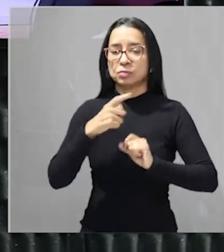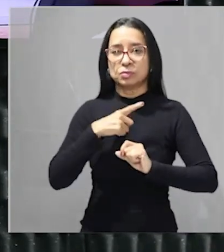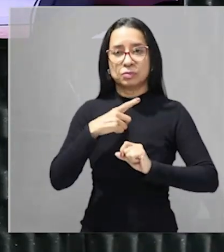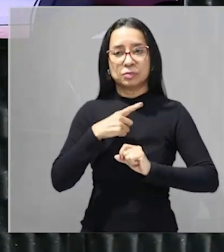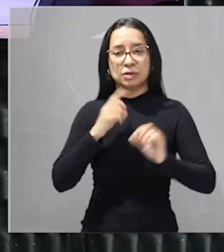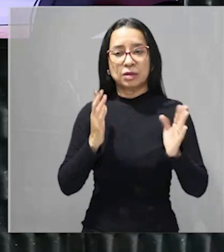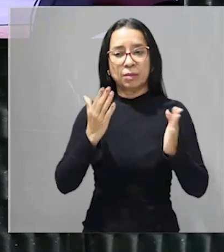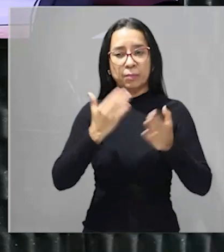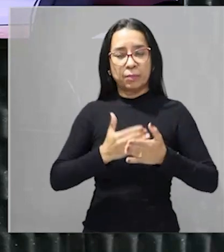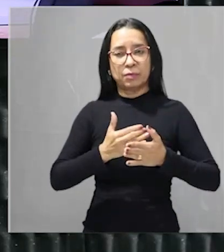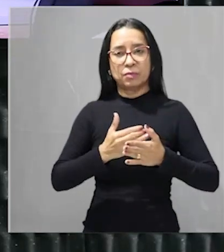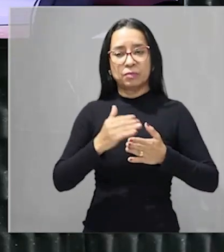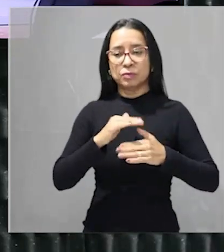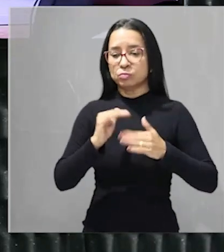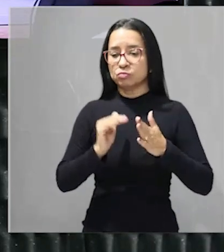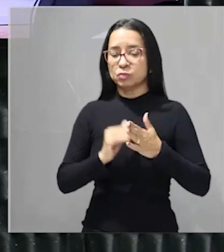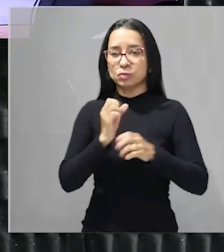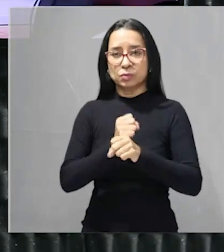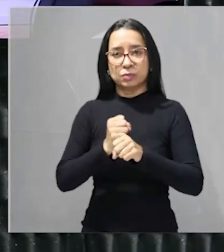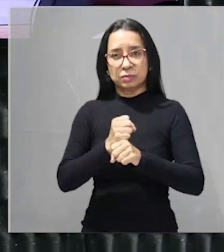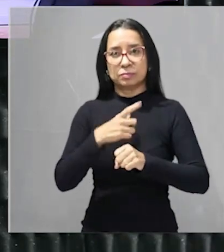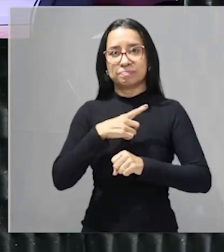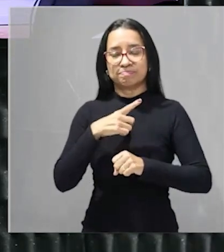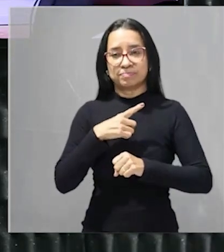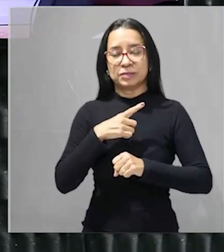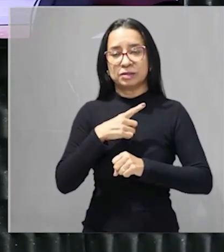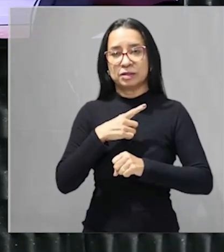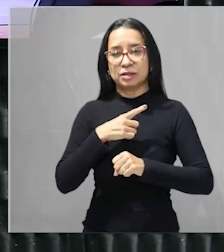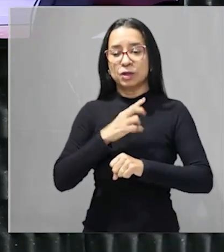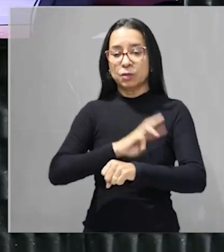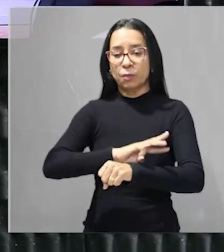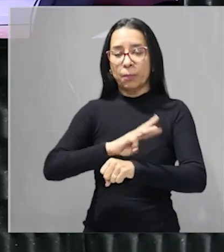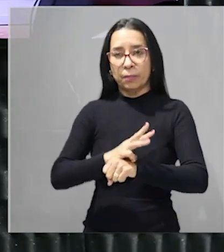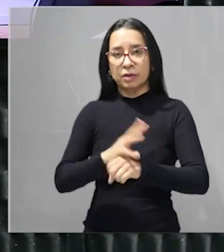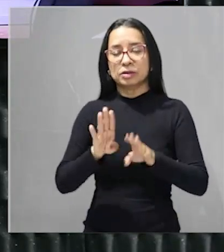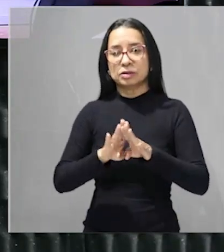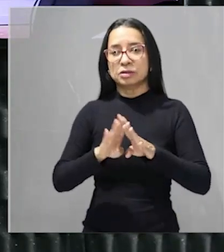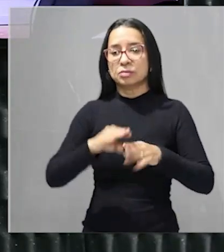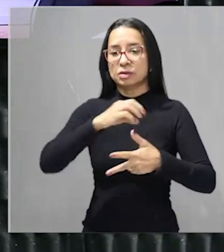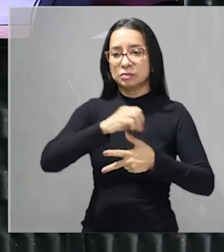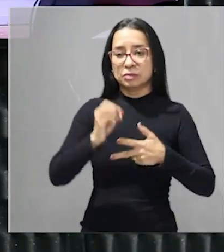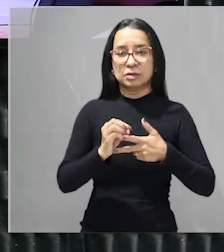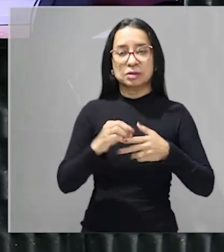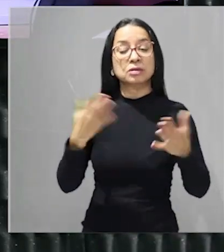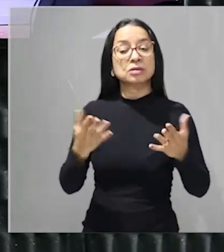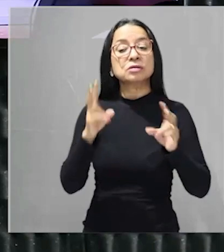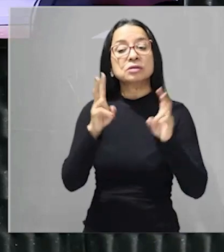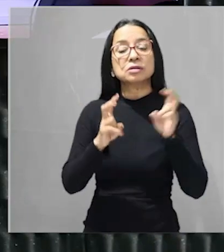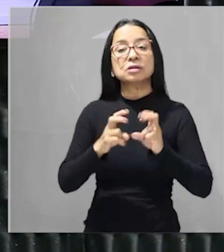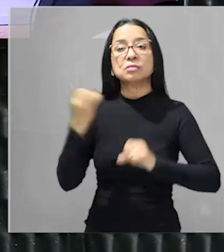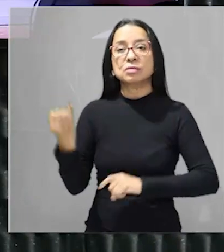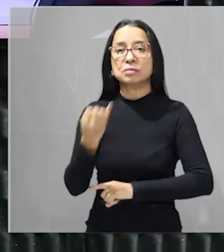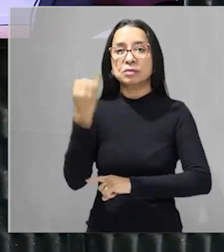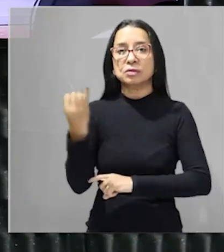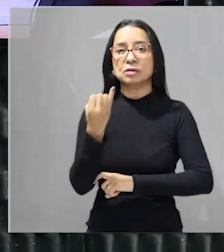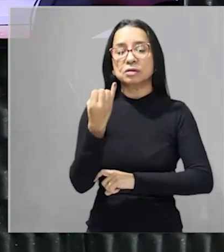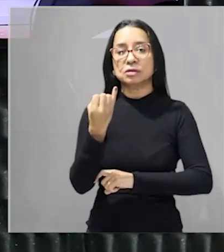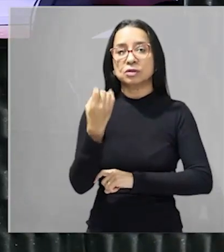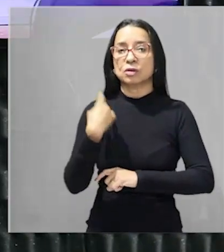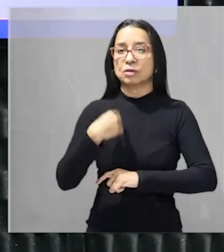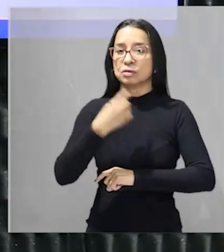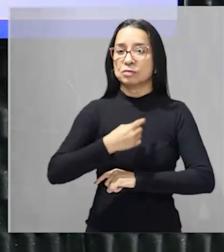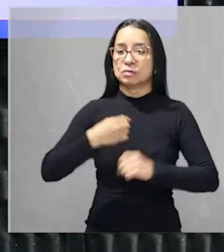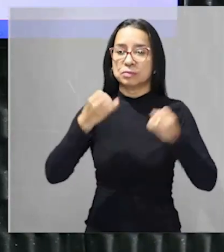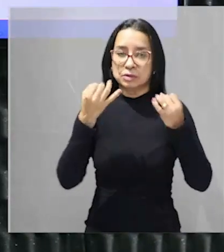indiretamente tanto na prova do PAIS quanto na prova do ENEM que temática é essa Marcos tão importante galera nós vamos